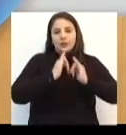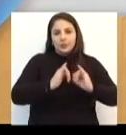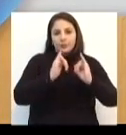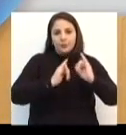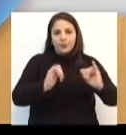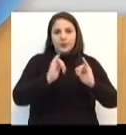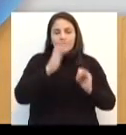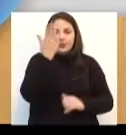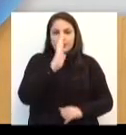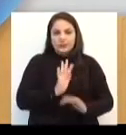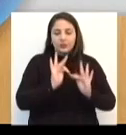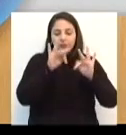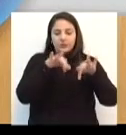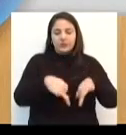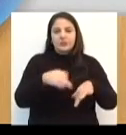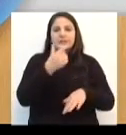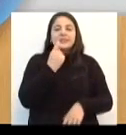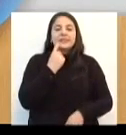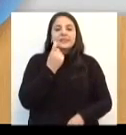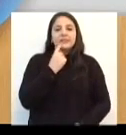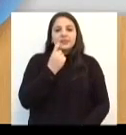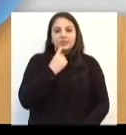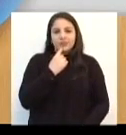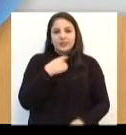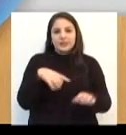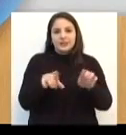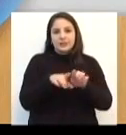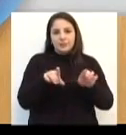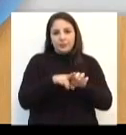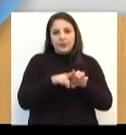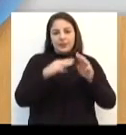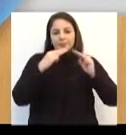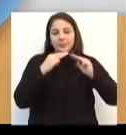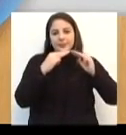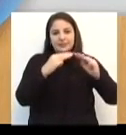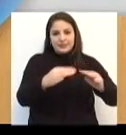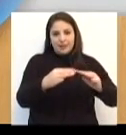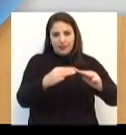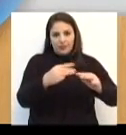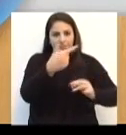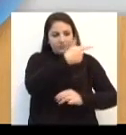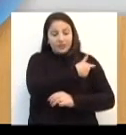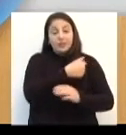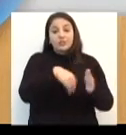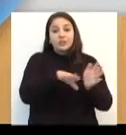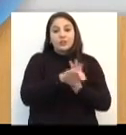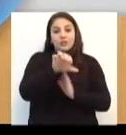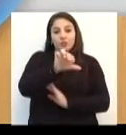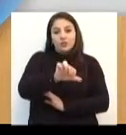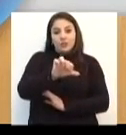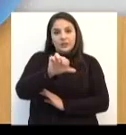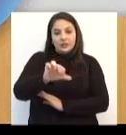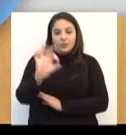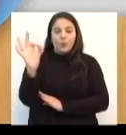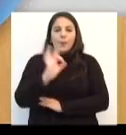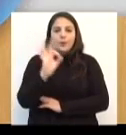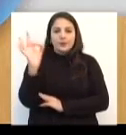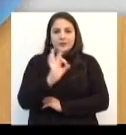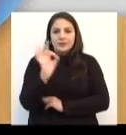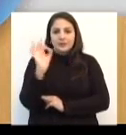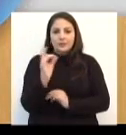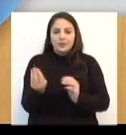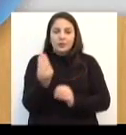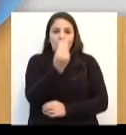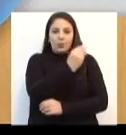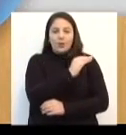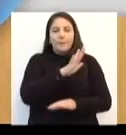nacional encerrou na sexta-feira. E a meta de imunização no município chegou a 99%, com a